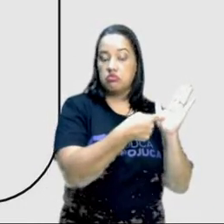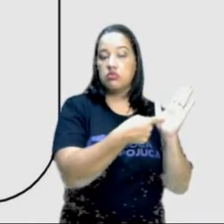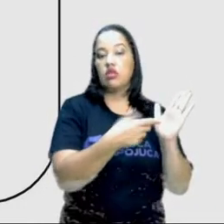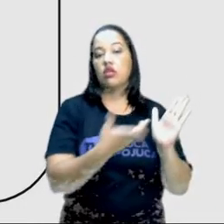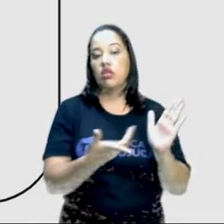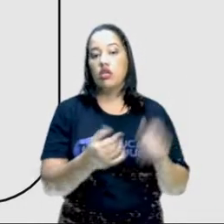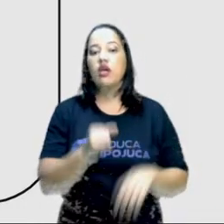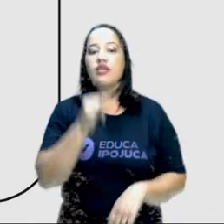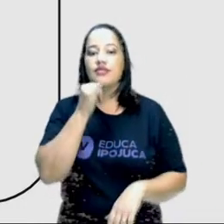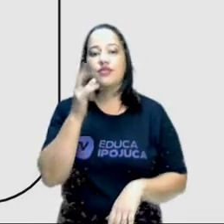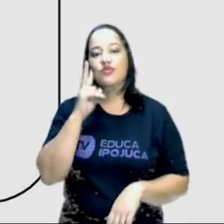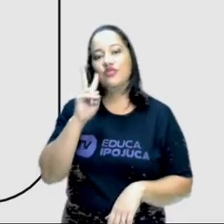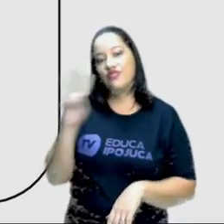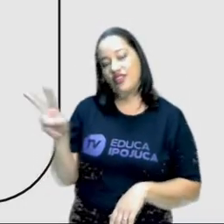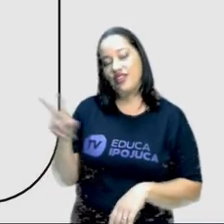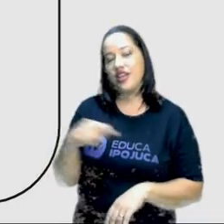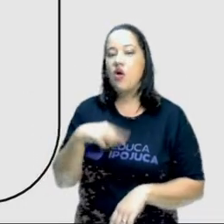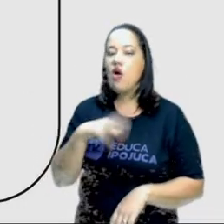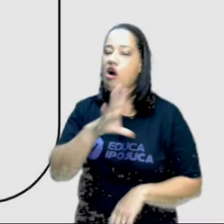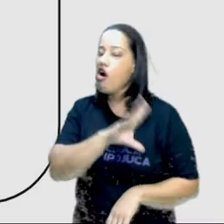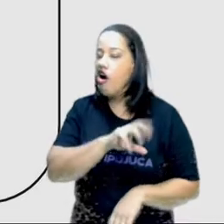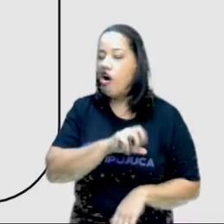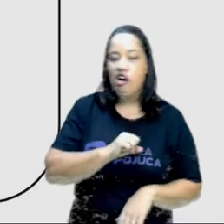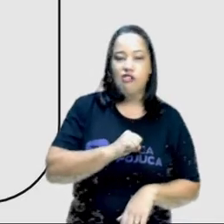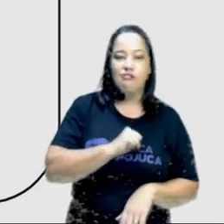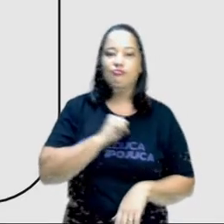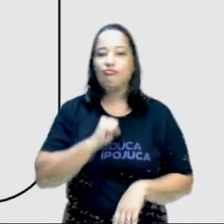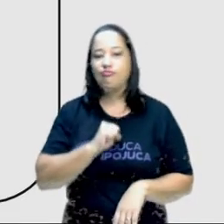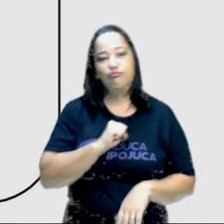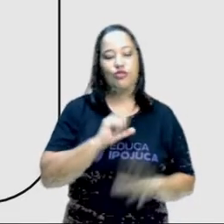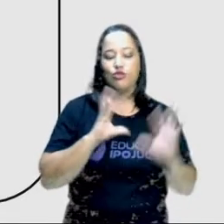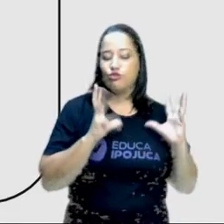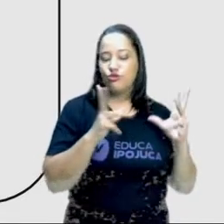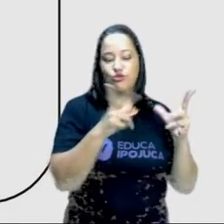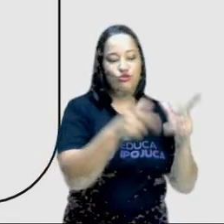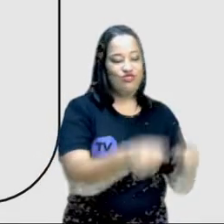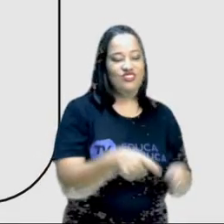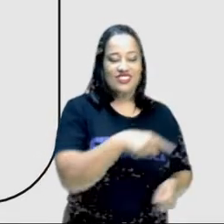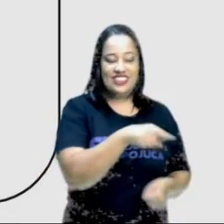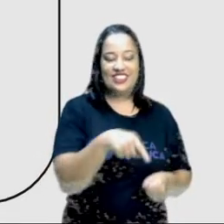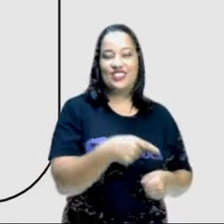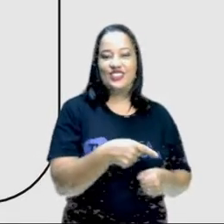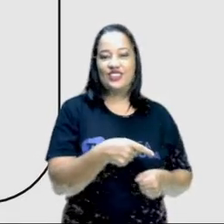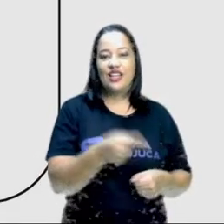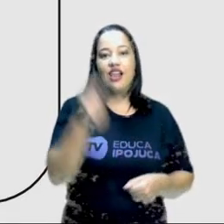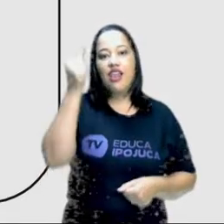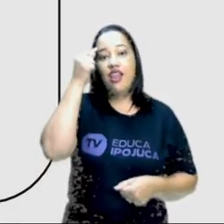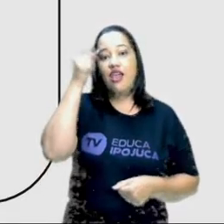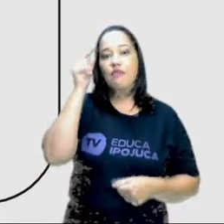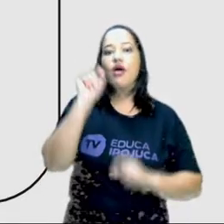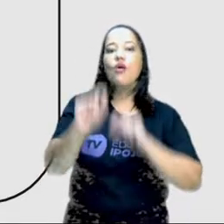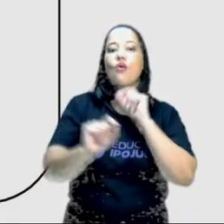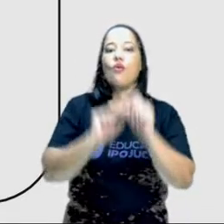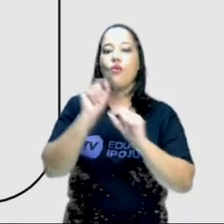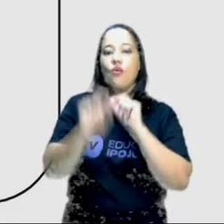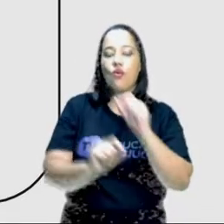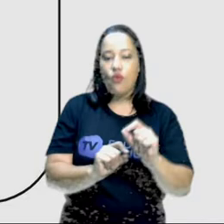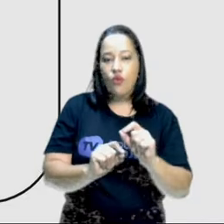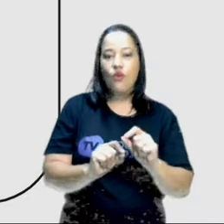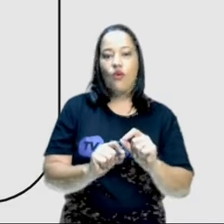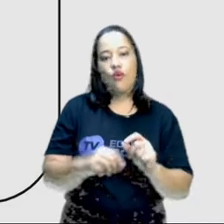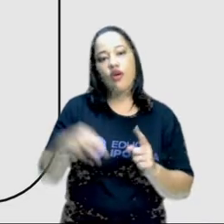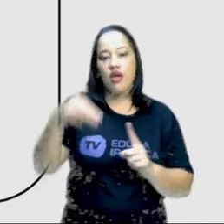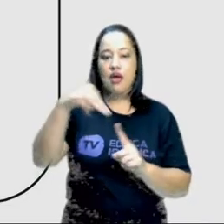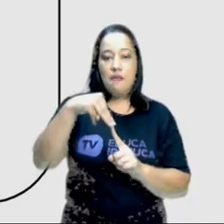Amo muito tudo isso. Quando pensamos nesse slogan, vem a marca McDonald's. É